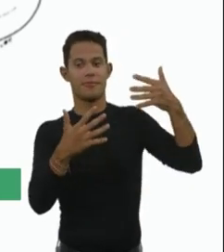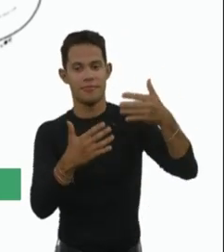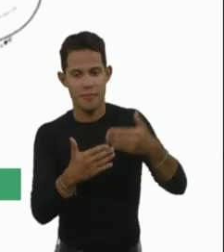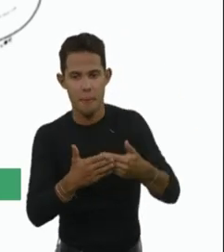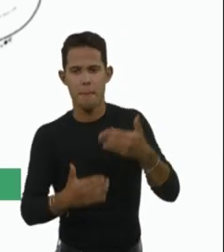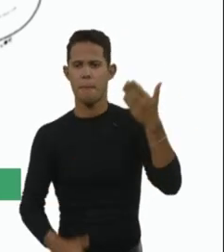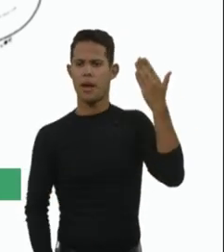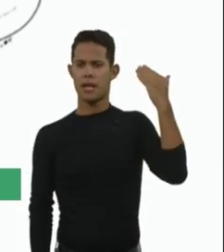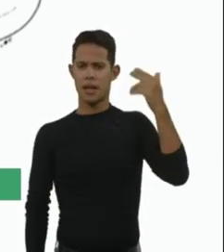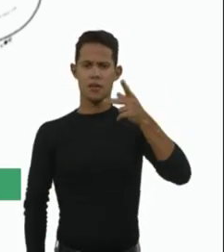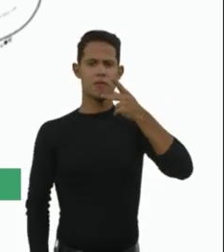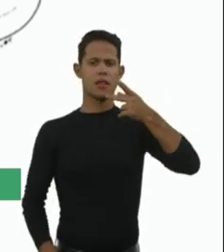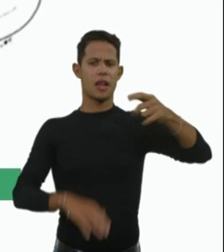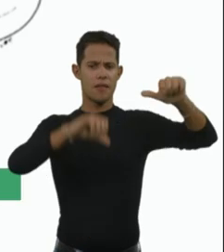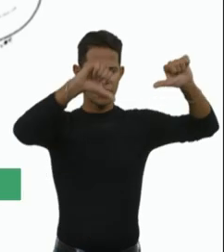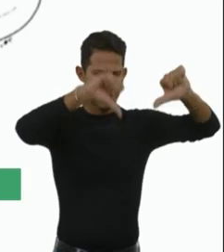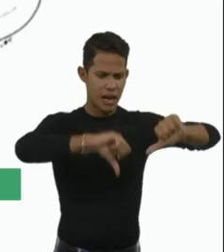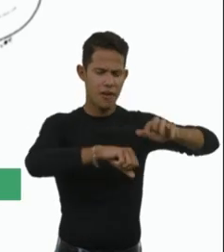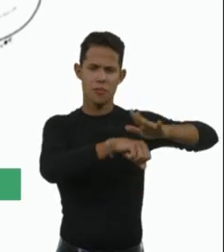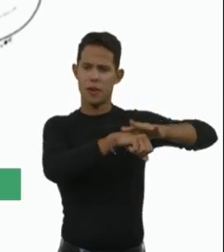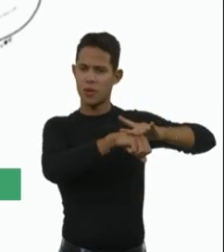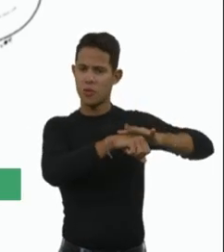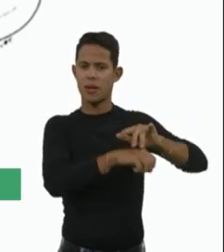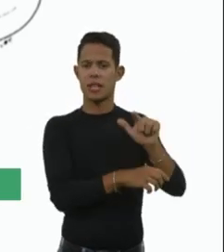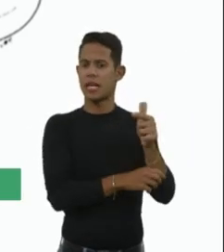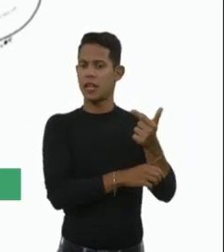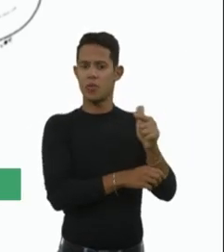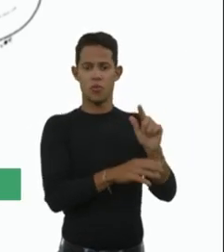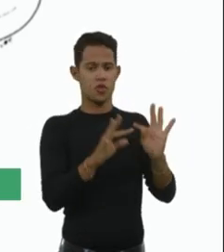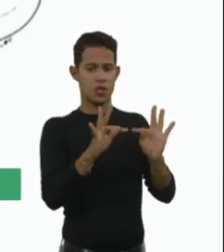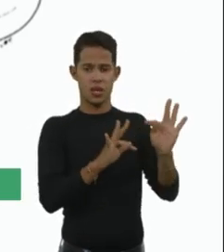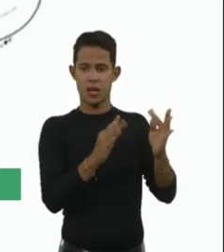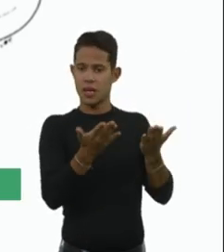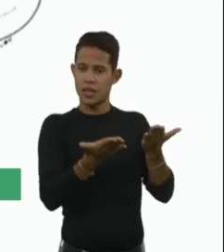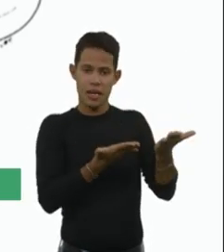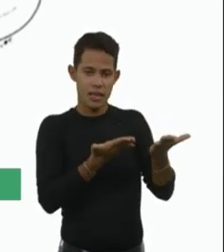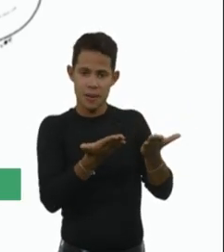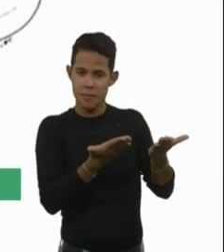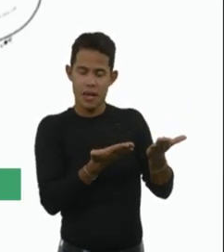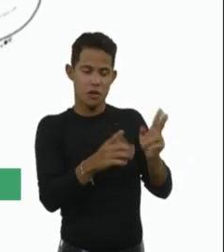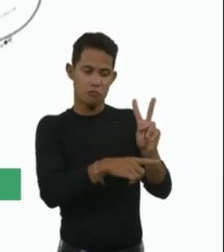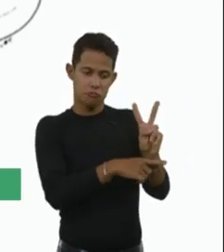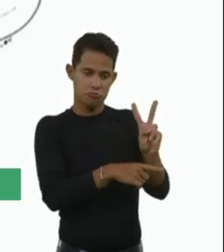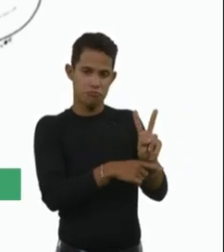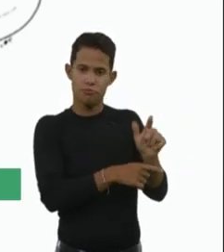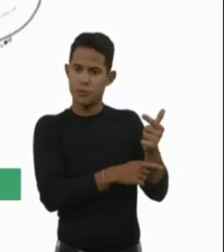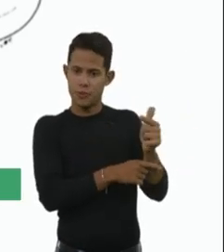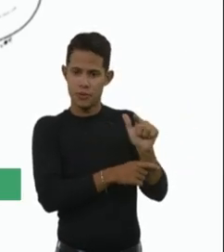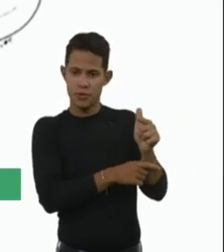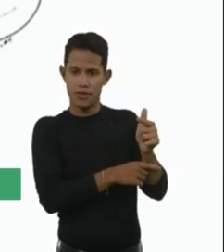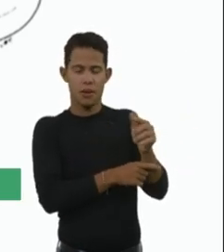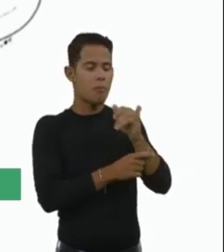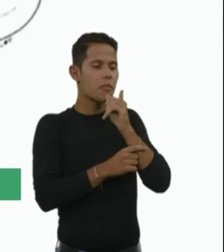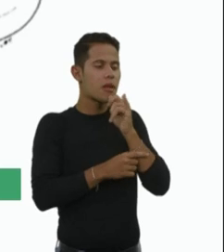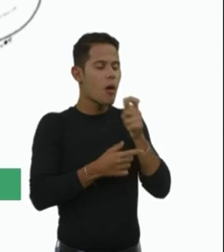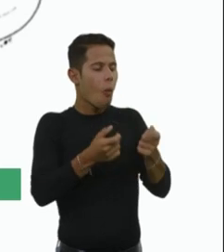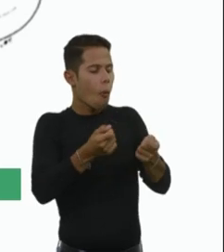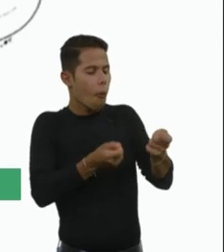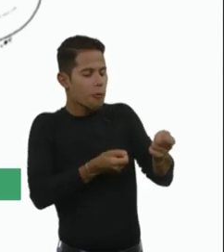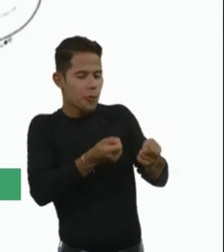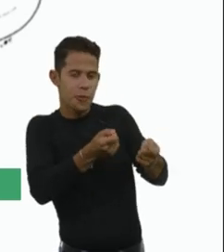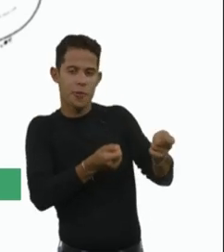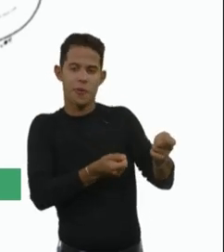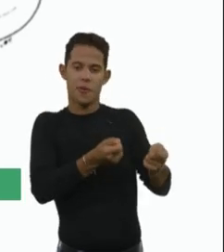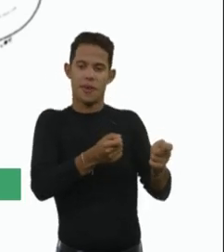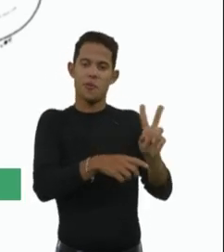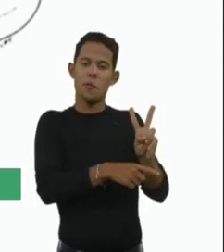forma mais grave de uma doença que não tinha tratamento, tratamento, um manejo, digamos que um